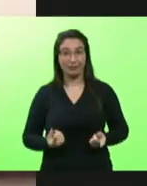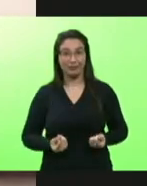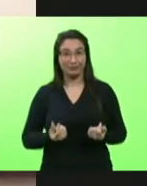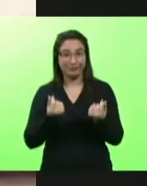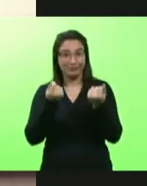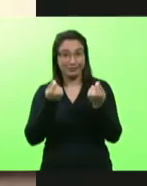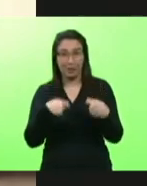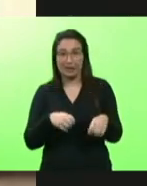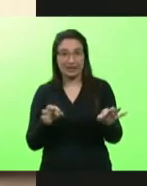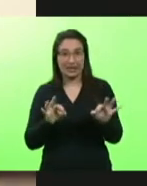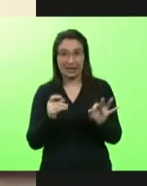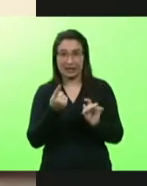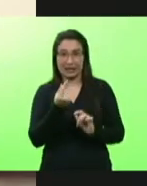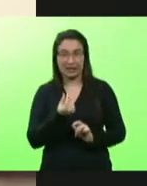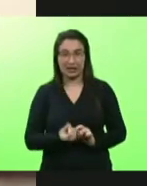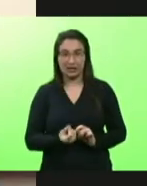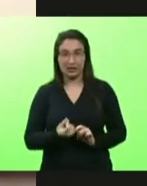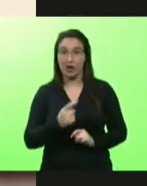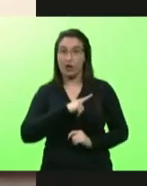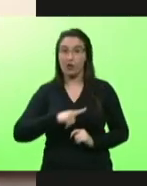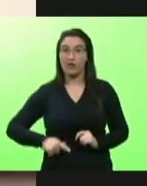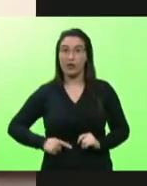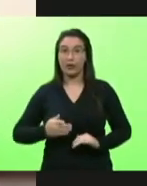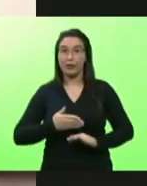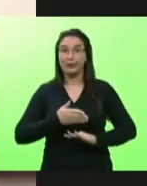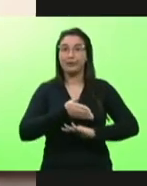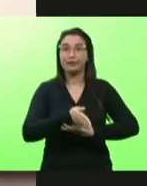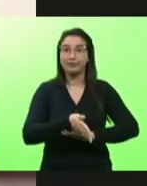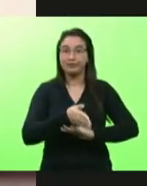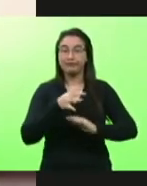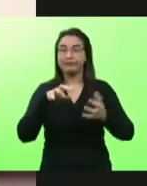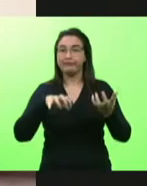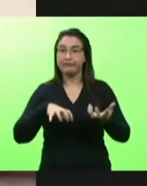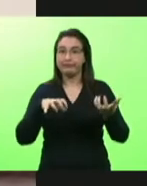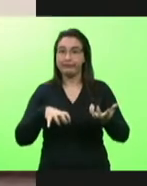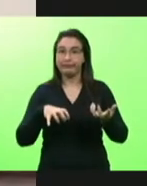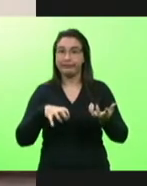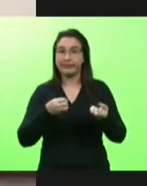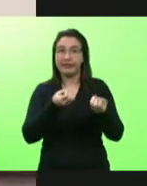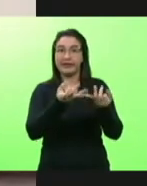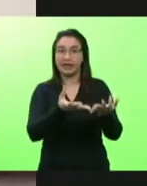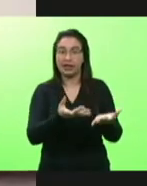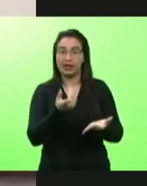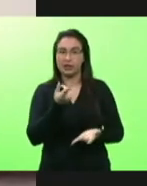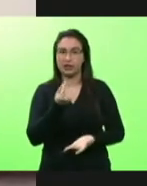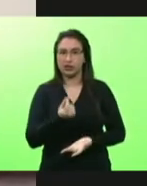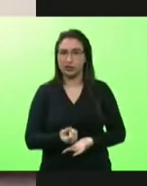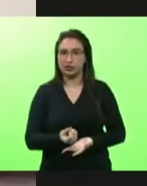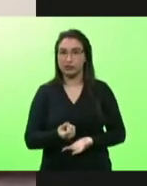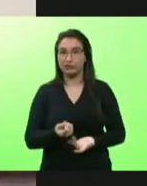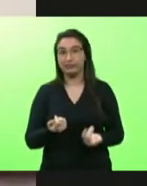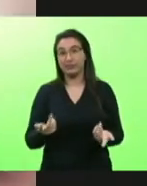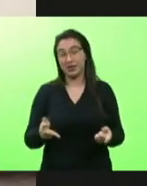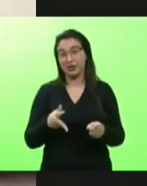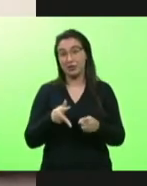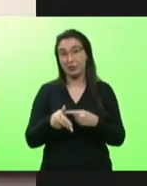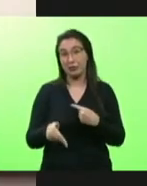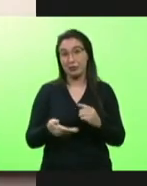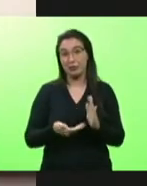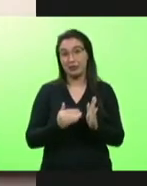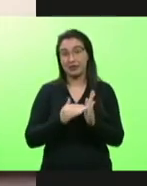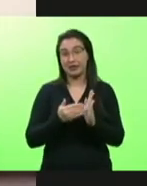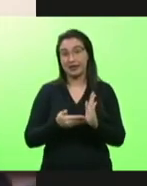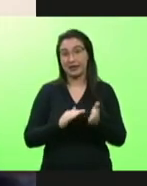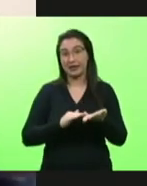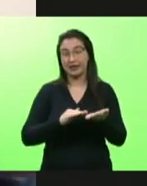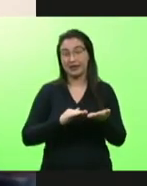o governador vai a Brasília e oferece dinheiro o que aconteceu corta de Santa Catarina e manda para os estados